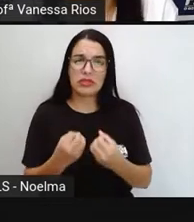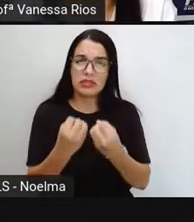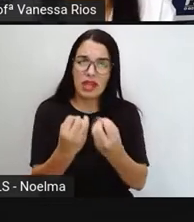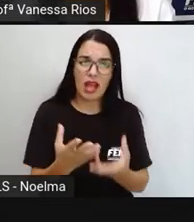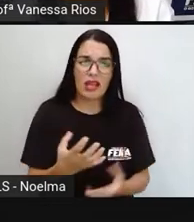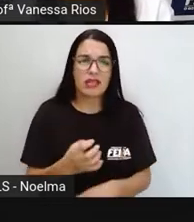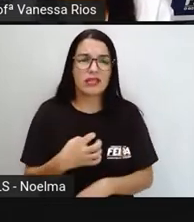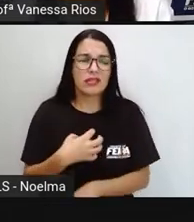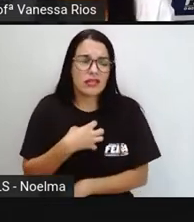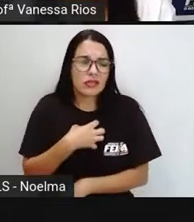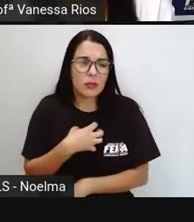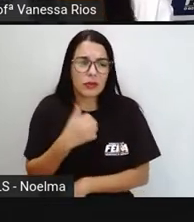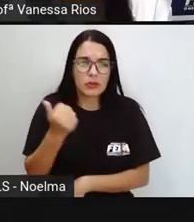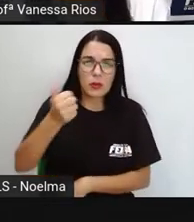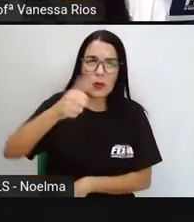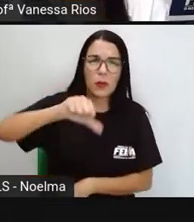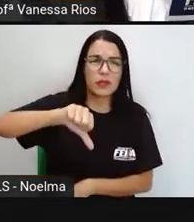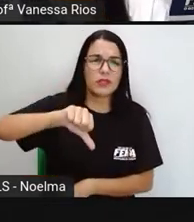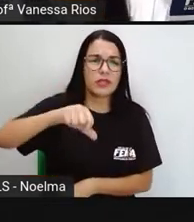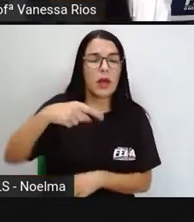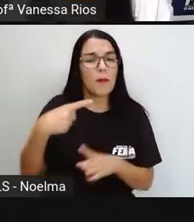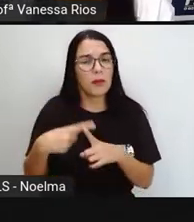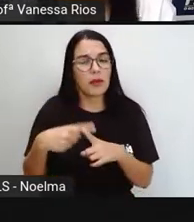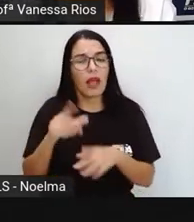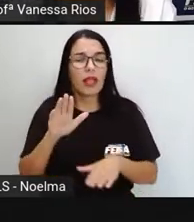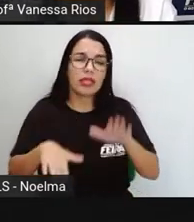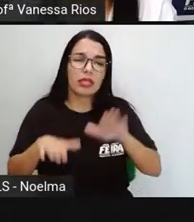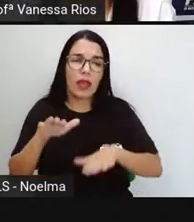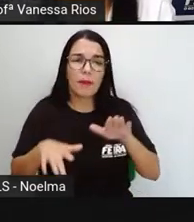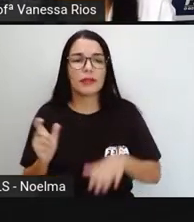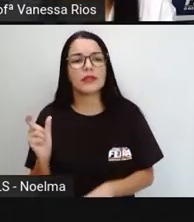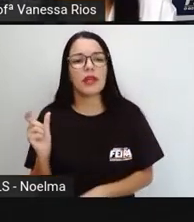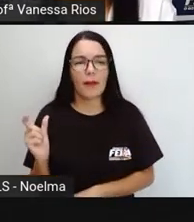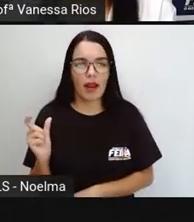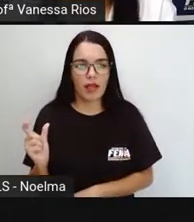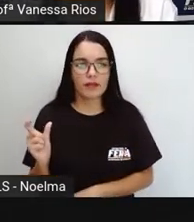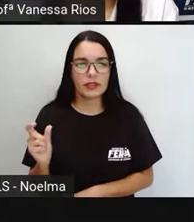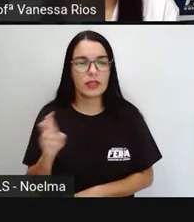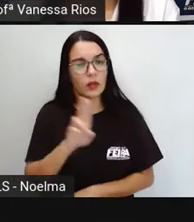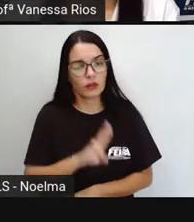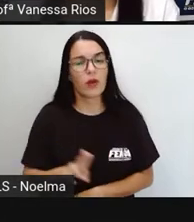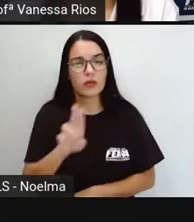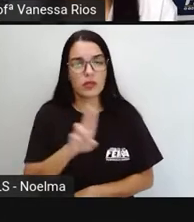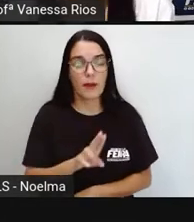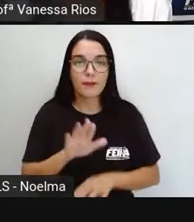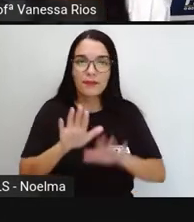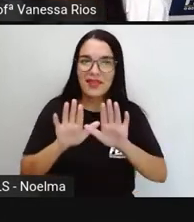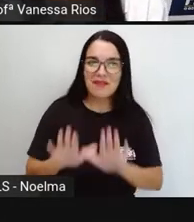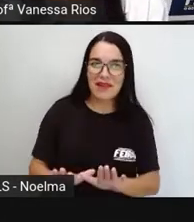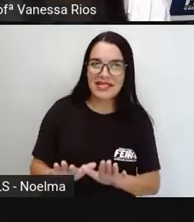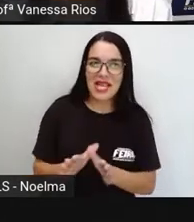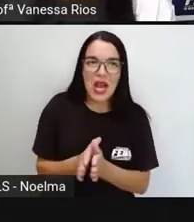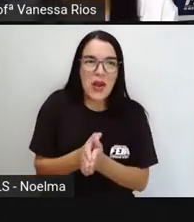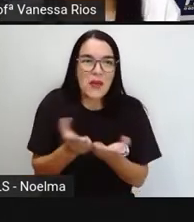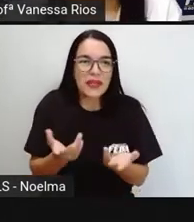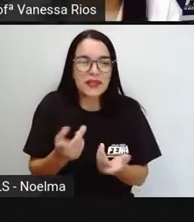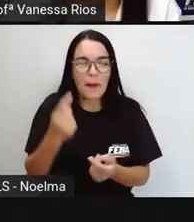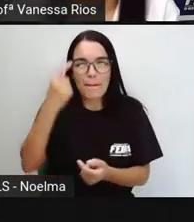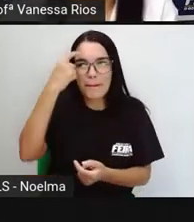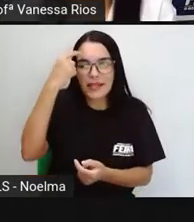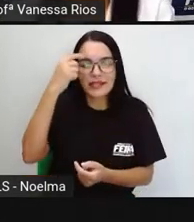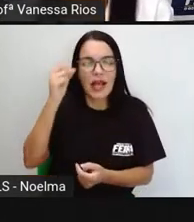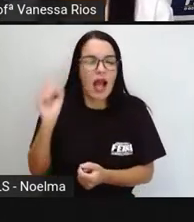Dependendo do que se fala, dependendo da palavra que se utiliza. Mas quando a gente pensa aí em encantamento, em